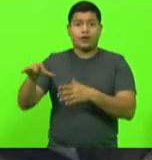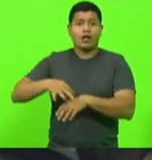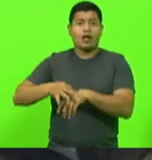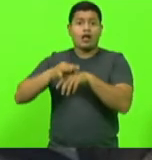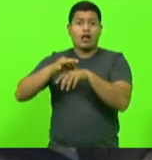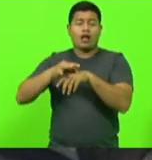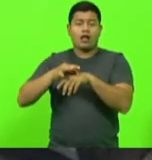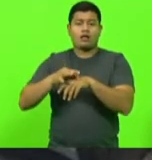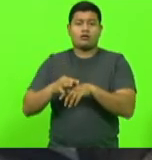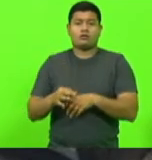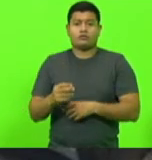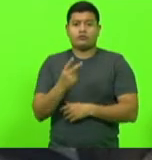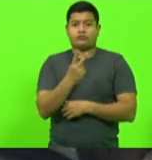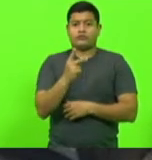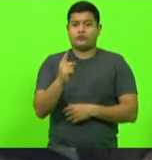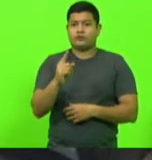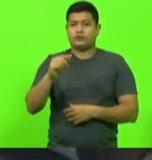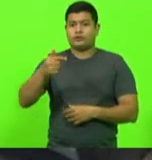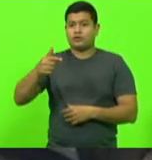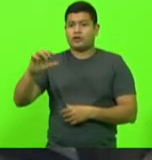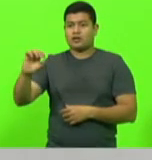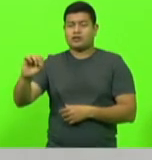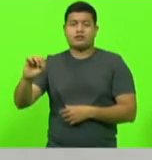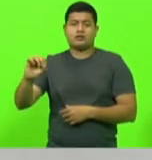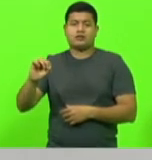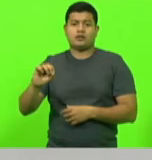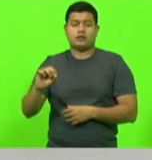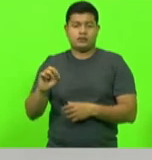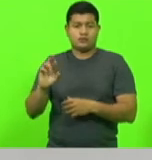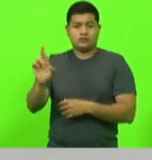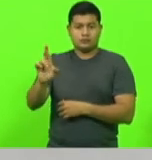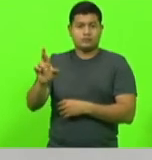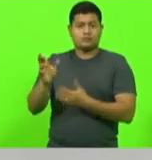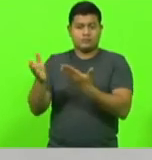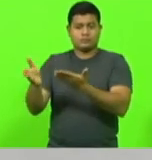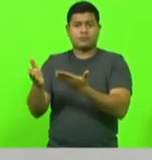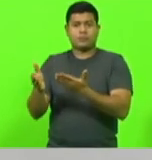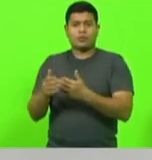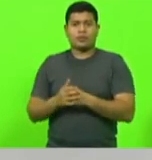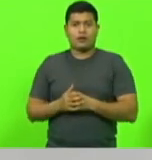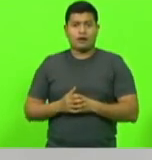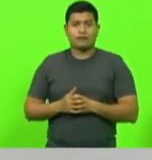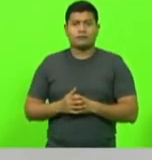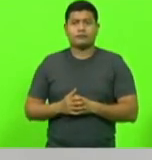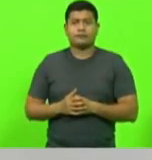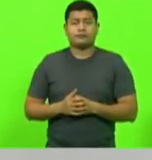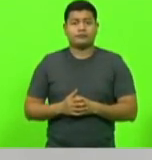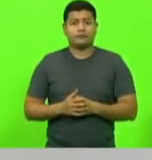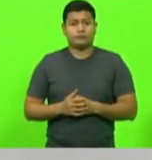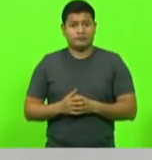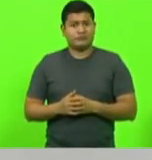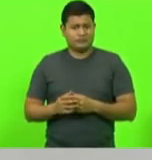alcatra, maminha, R$ 21,70 é o preço médio que está custando na Argentina. Então, vejam bem,